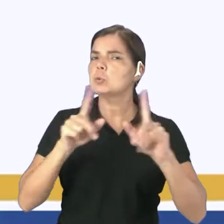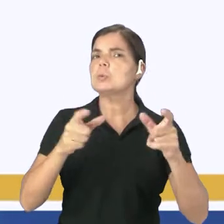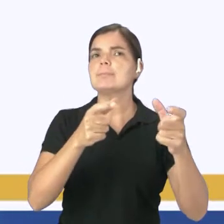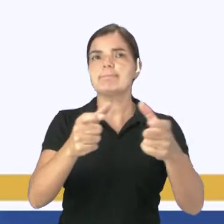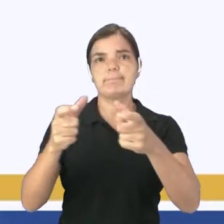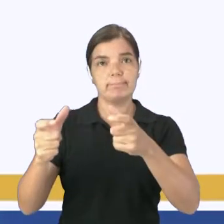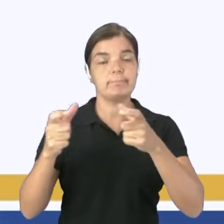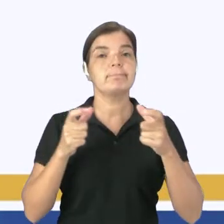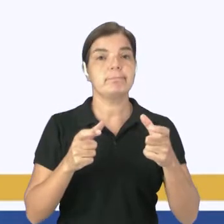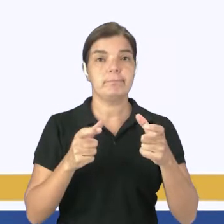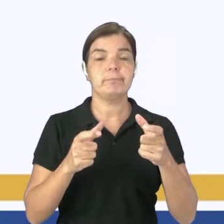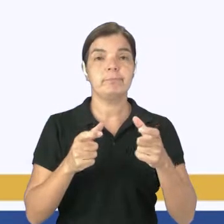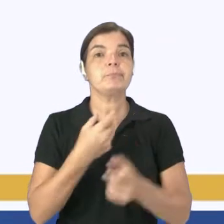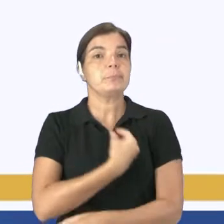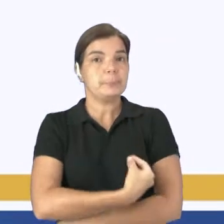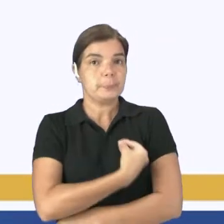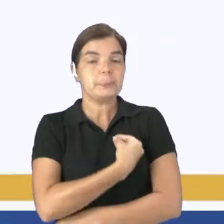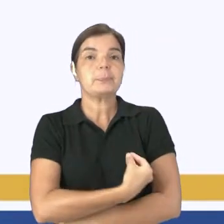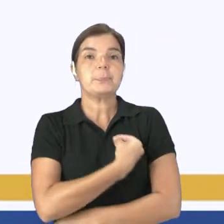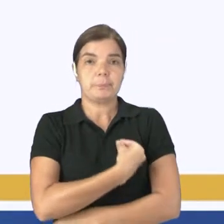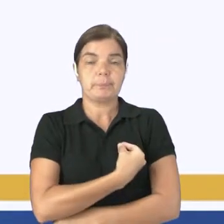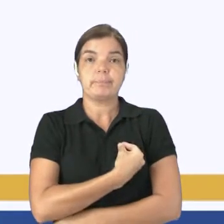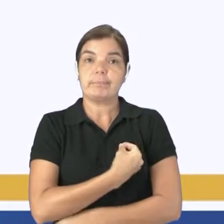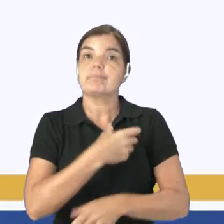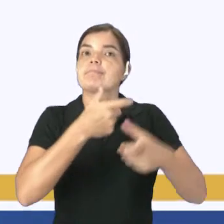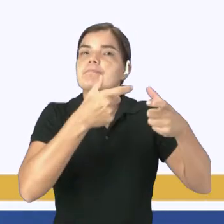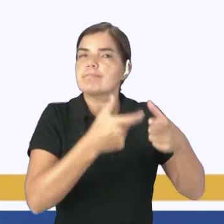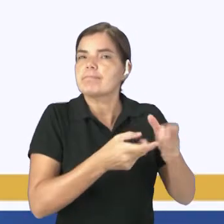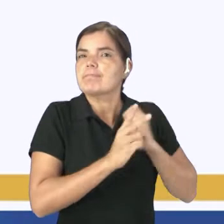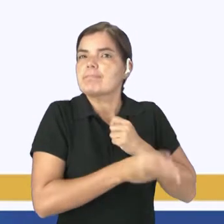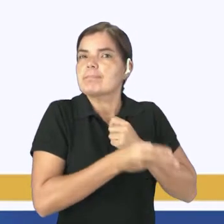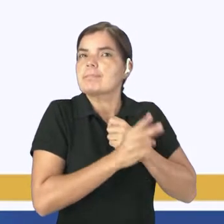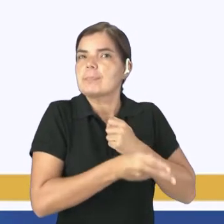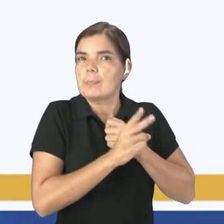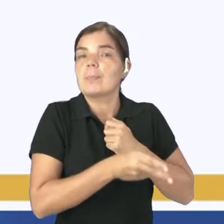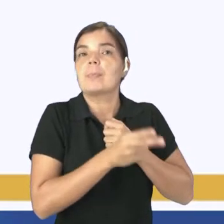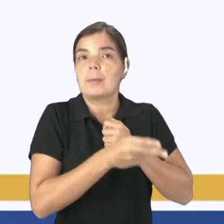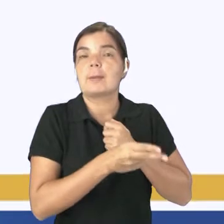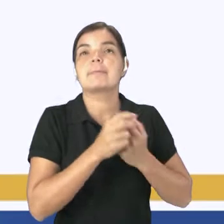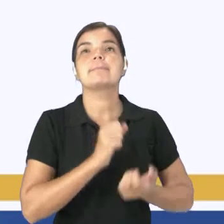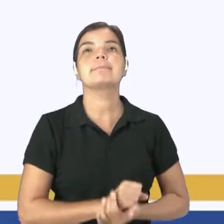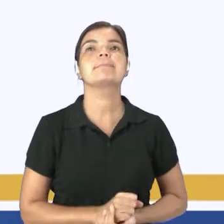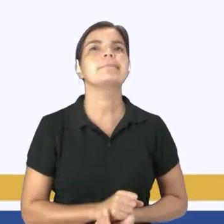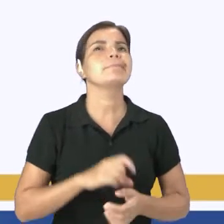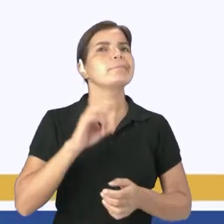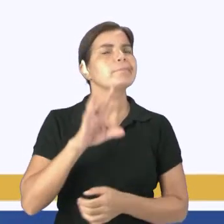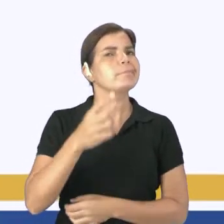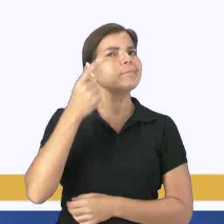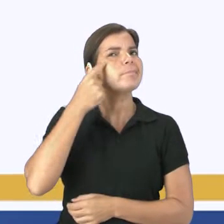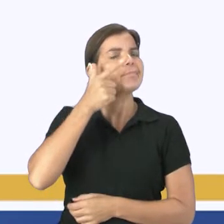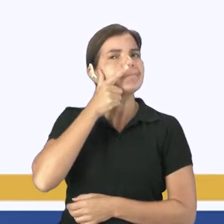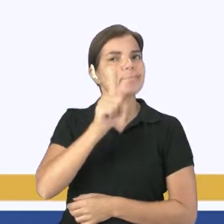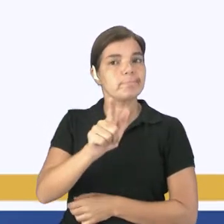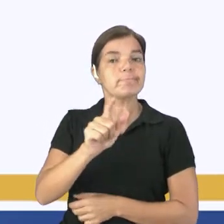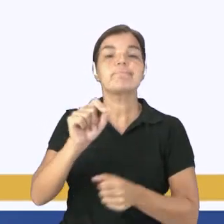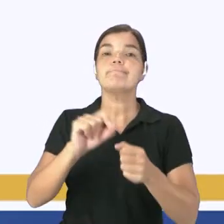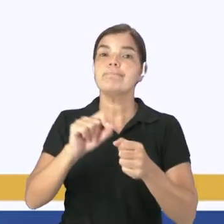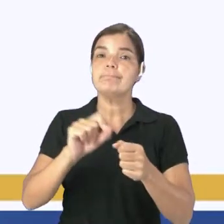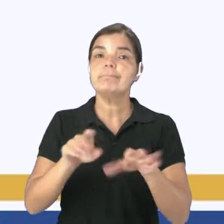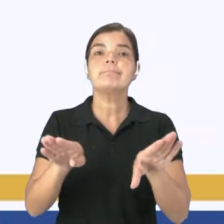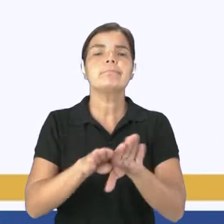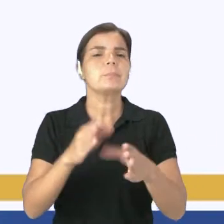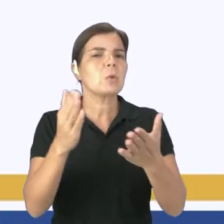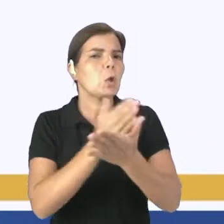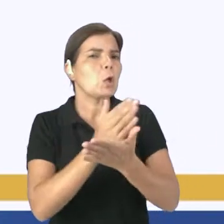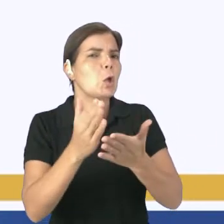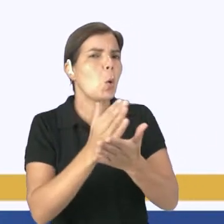de alguns seres vivos que ficam confinados ou restritos somente a uma área. Só que para conseguir fazer isso, em algumas